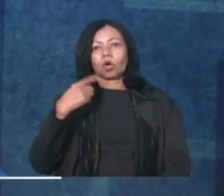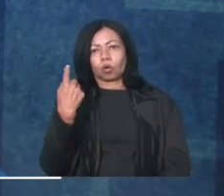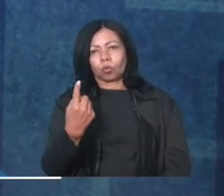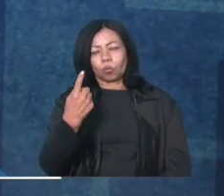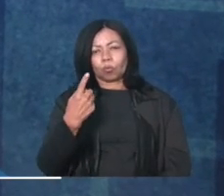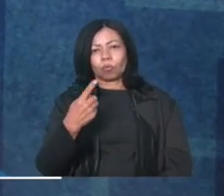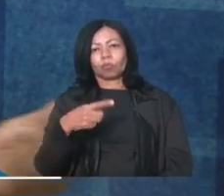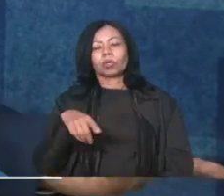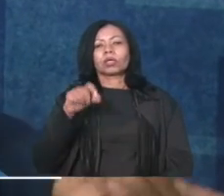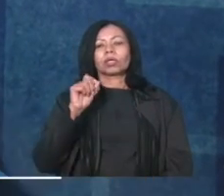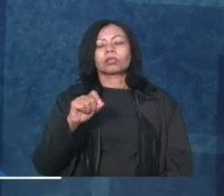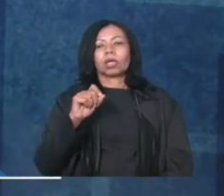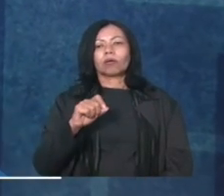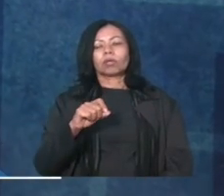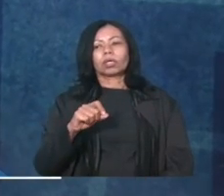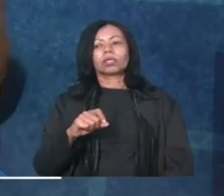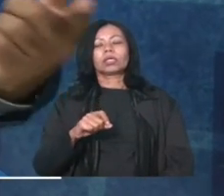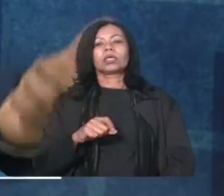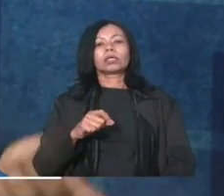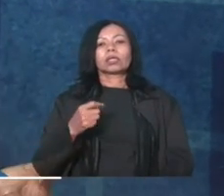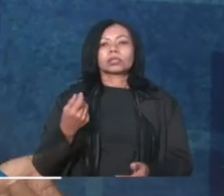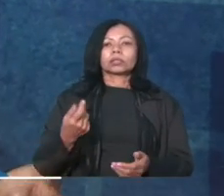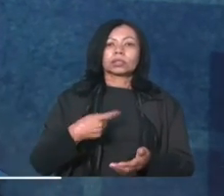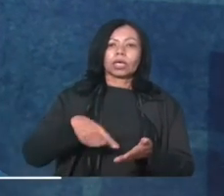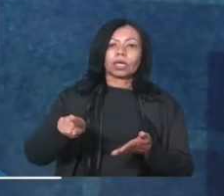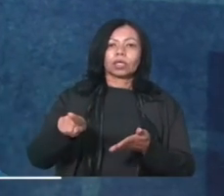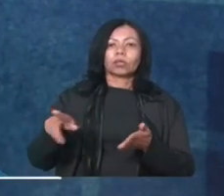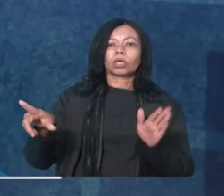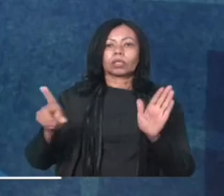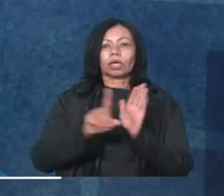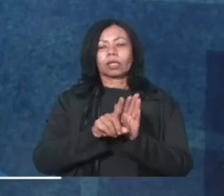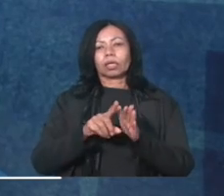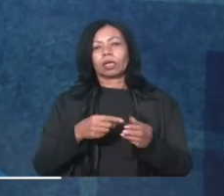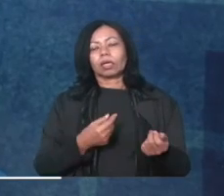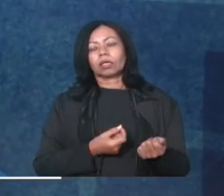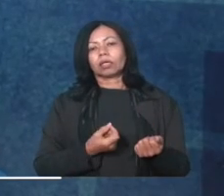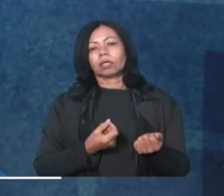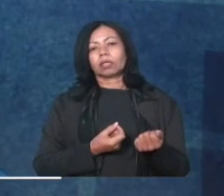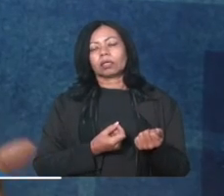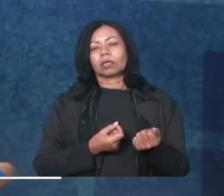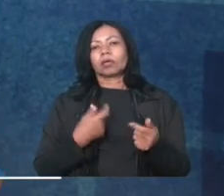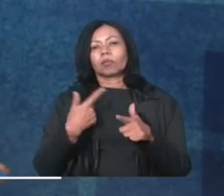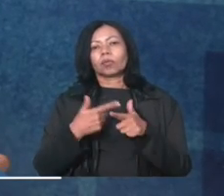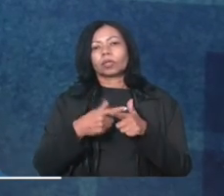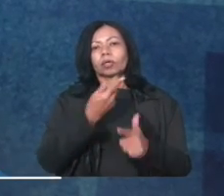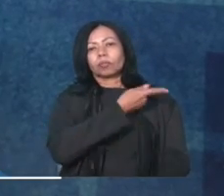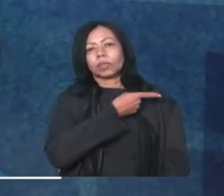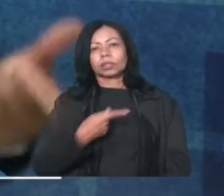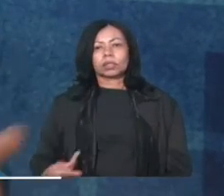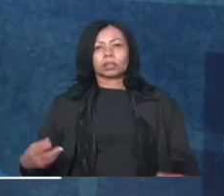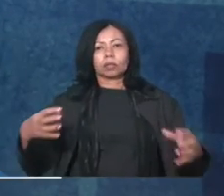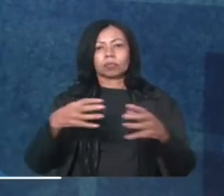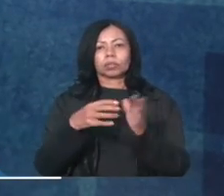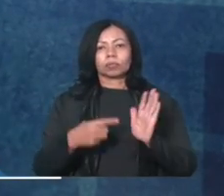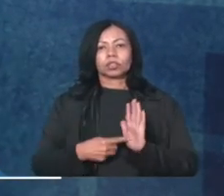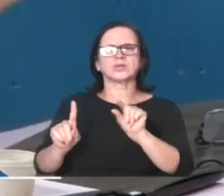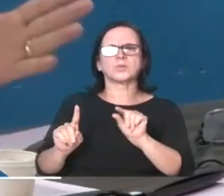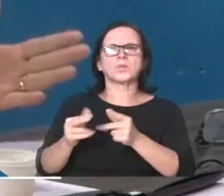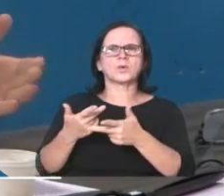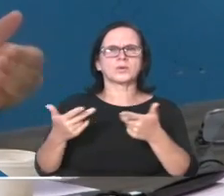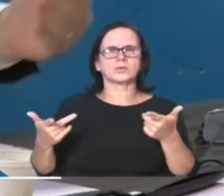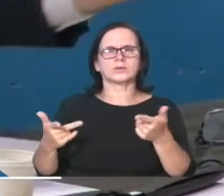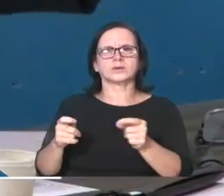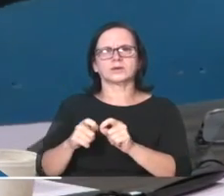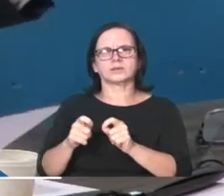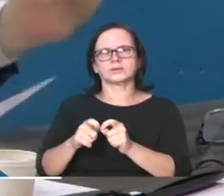na questão proporcional, ele infringiu uma lei também, como infringiu o regimento interno, porque o presidente da comissão me indicou para a CEIC.